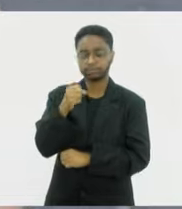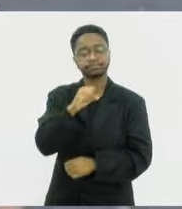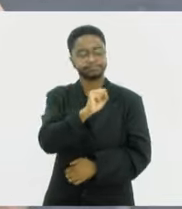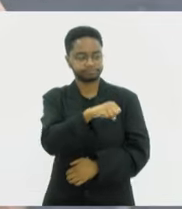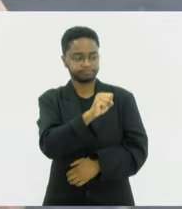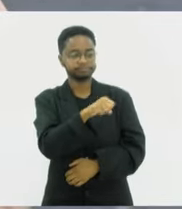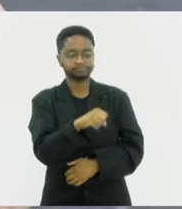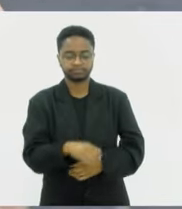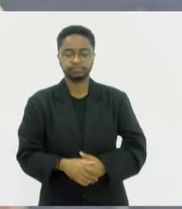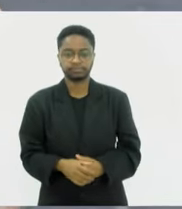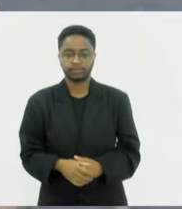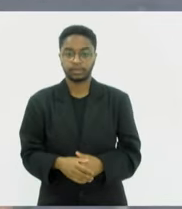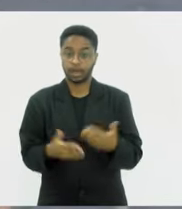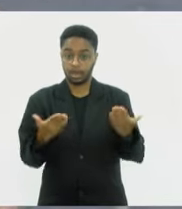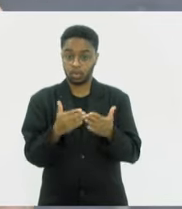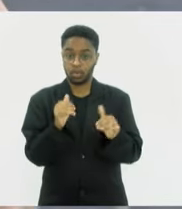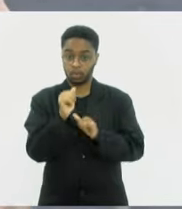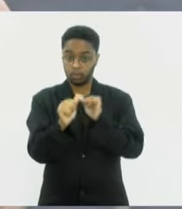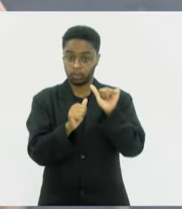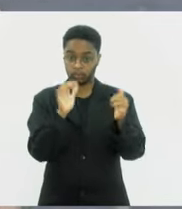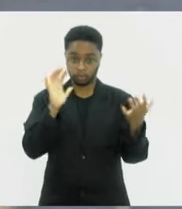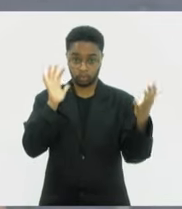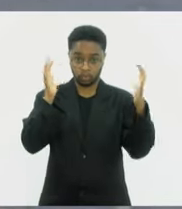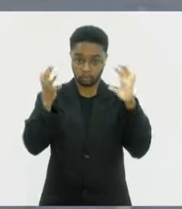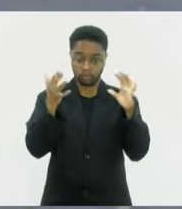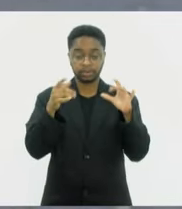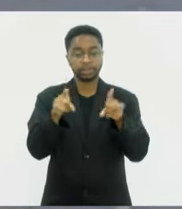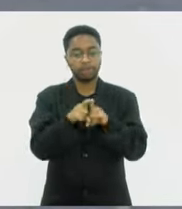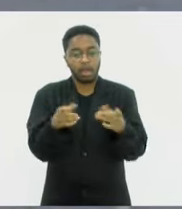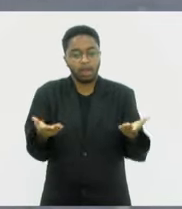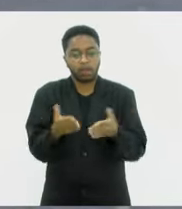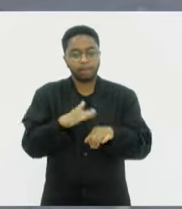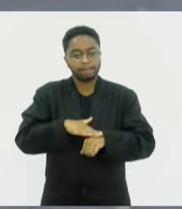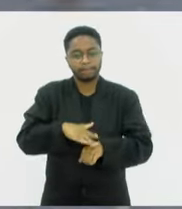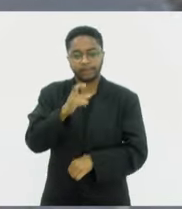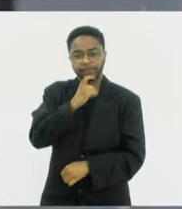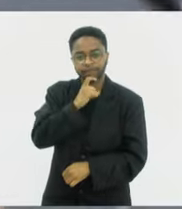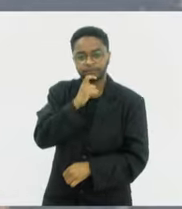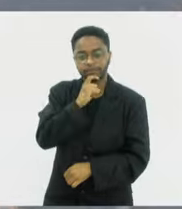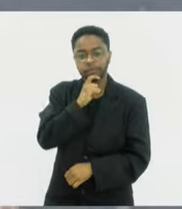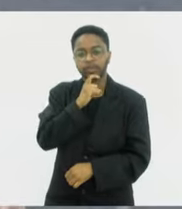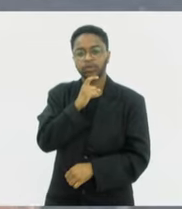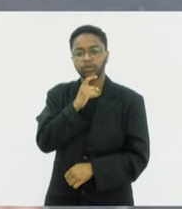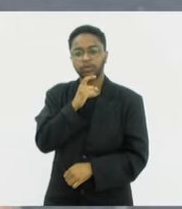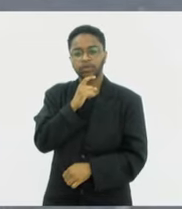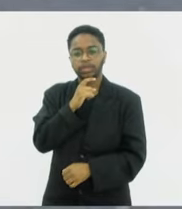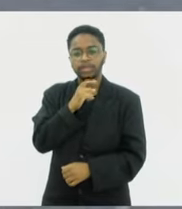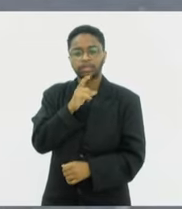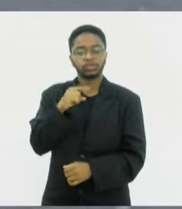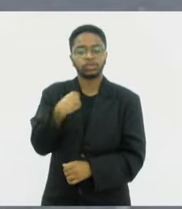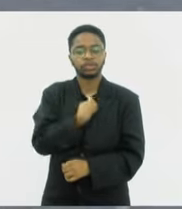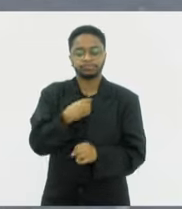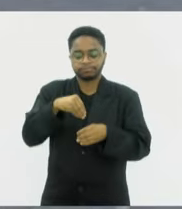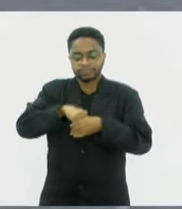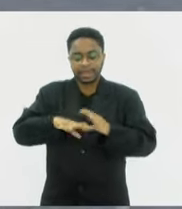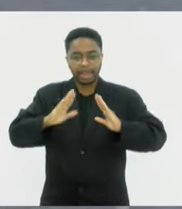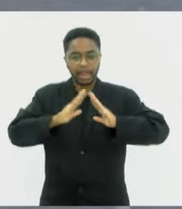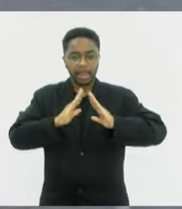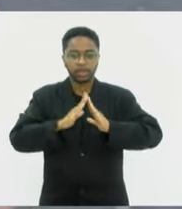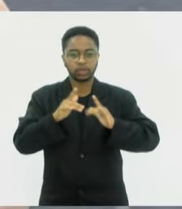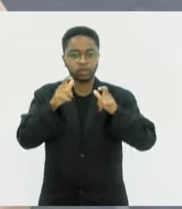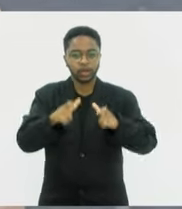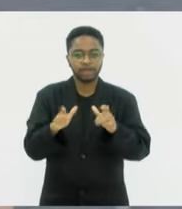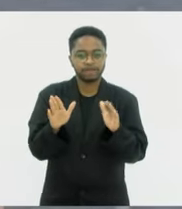a mudança da estação, com o tempo mais frio, a gente costuma ficar mais em casa fechada, em ambiente mais